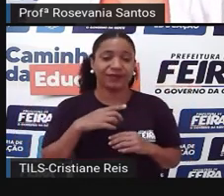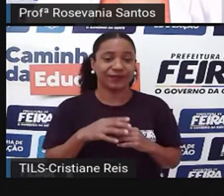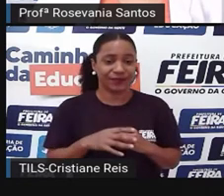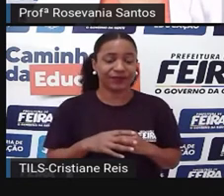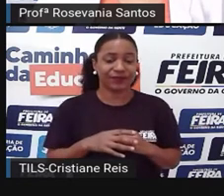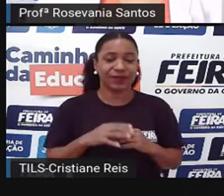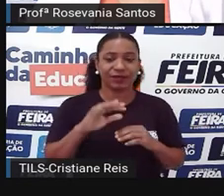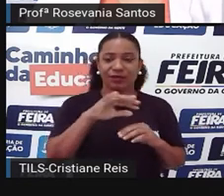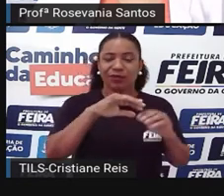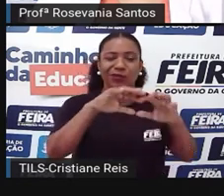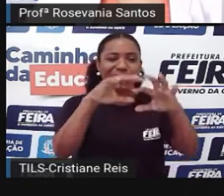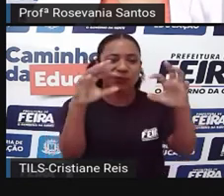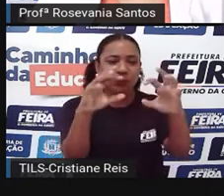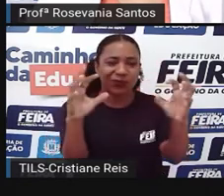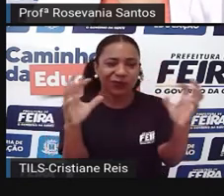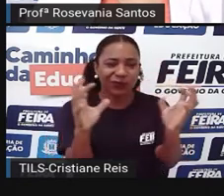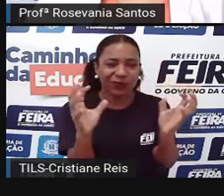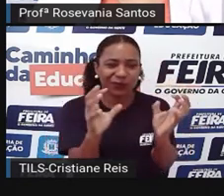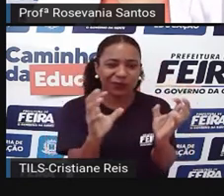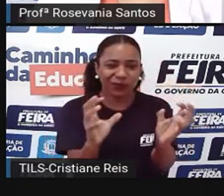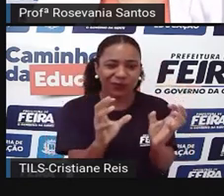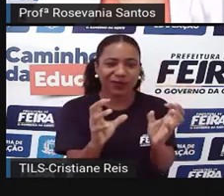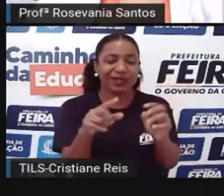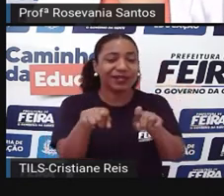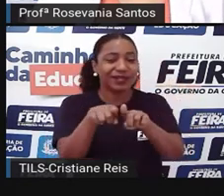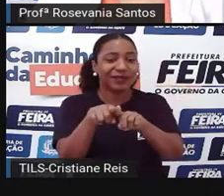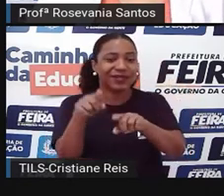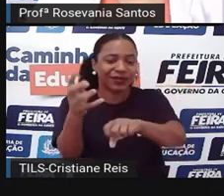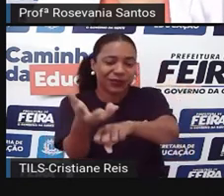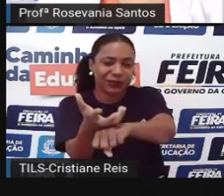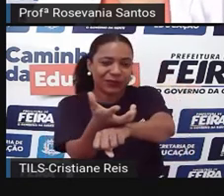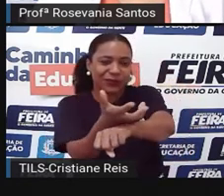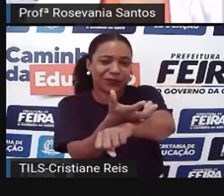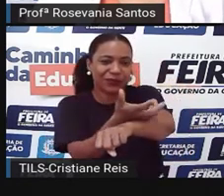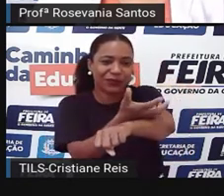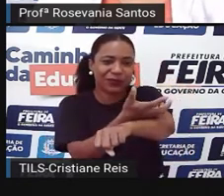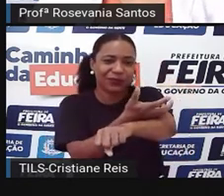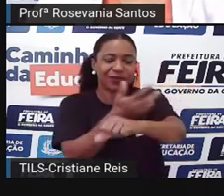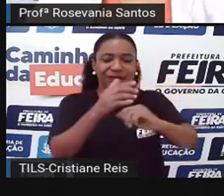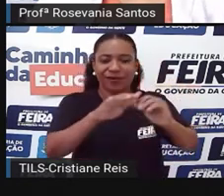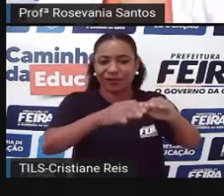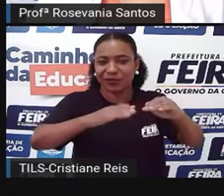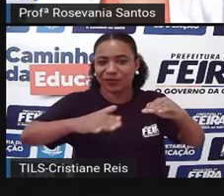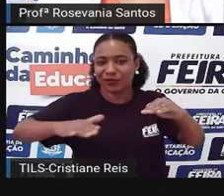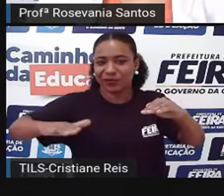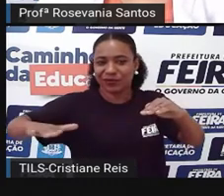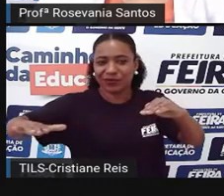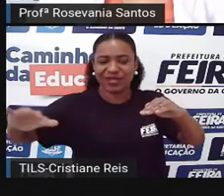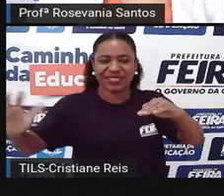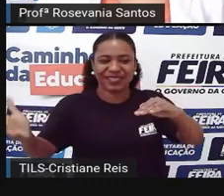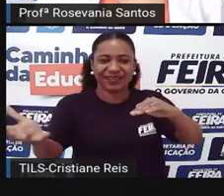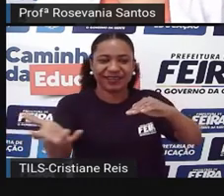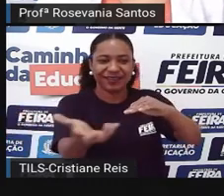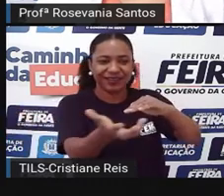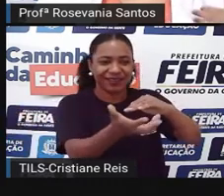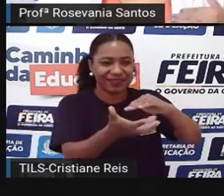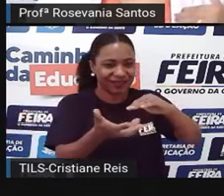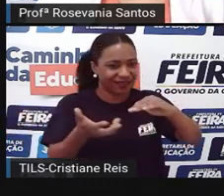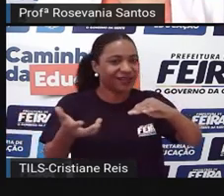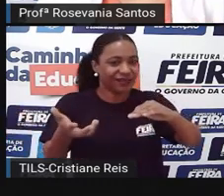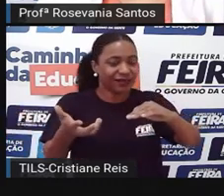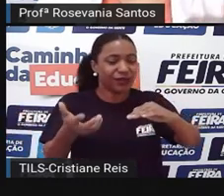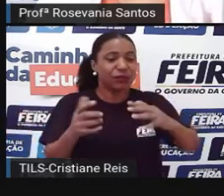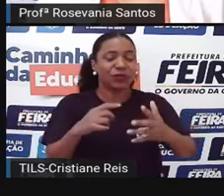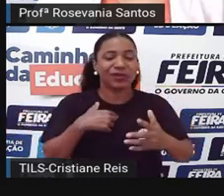mas que tem uma cobertura do solo. Então, mesmo sendo um pouco seco, porque também, né, ele fica